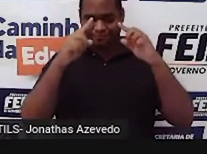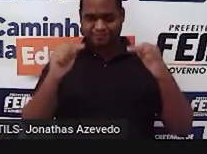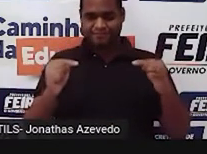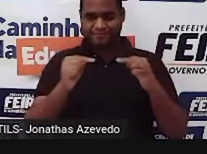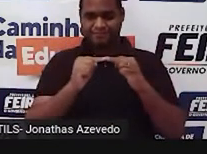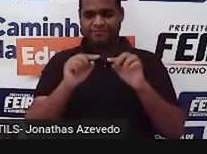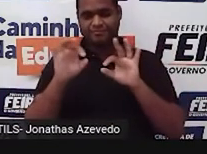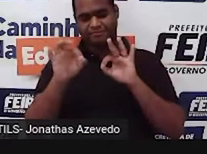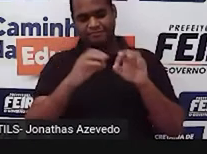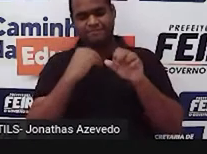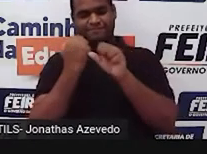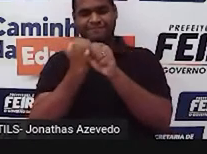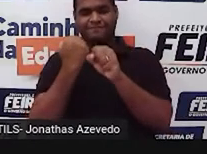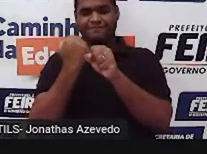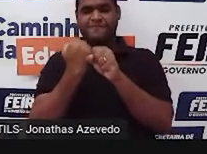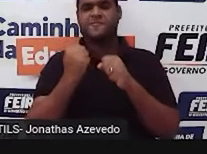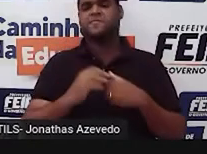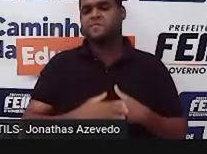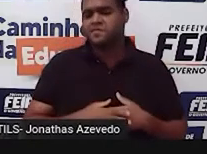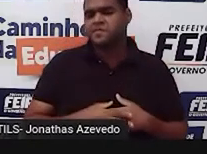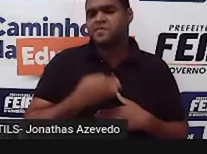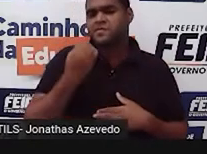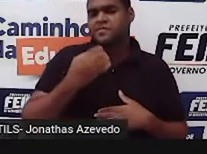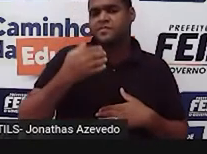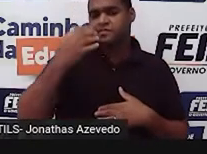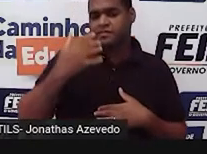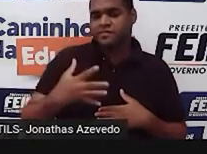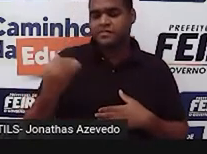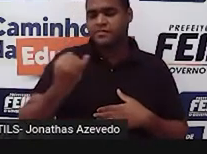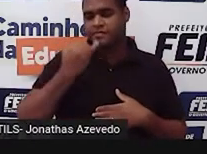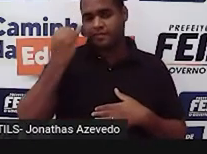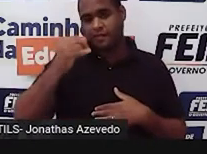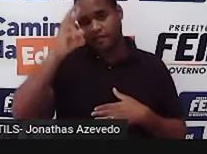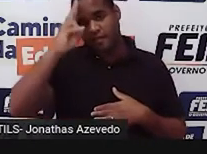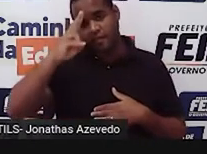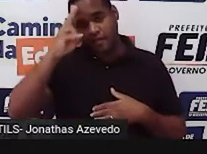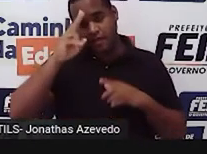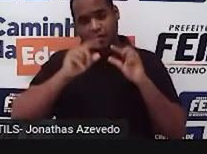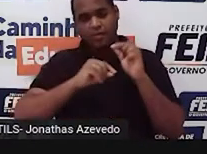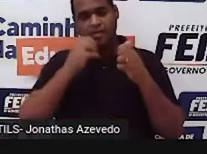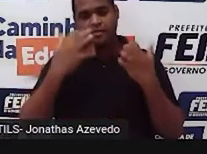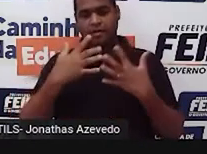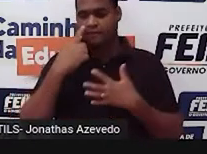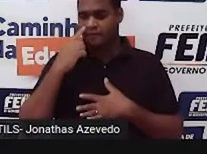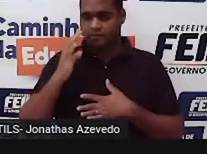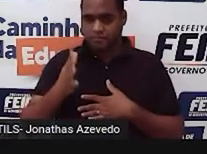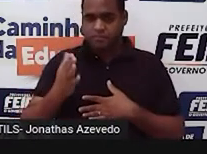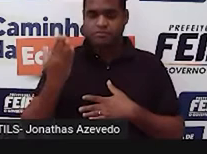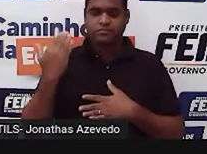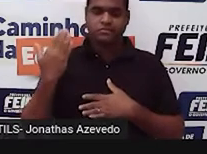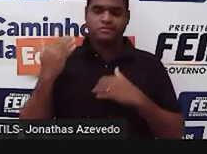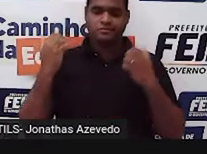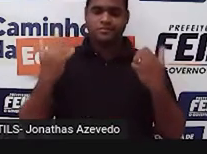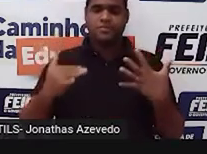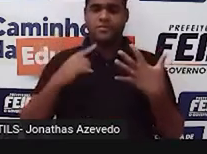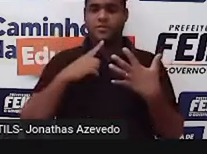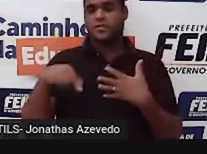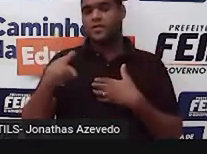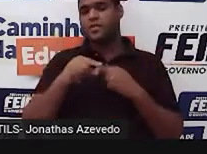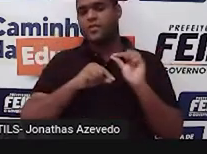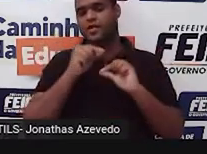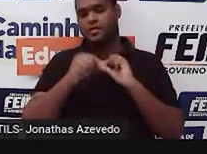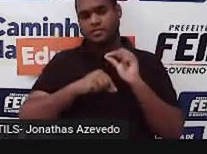Então, vamos continuar relembrando, revendo coisas que a gente já viu. E a gente já viu, né?